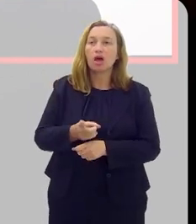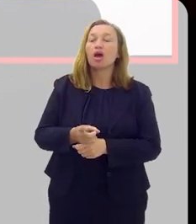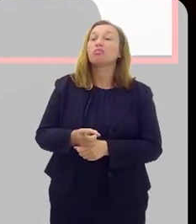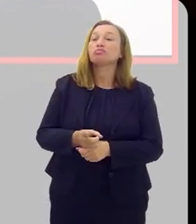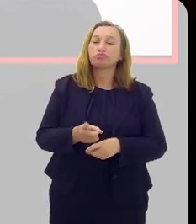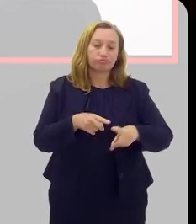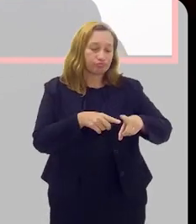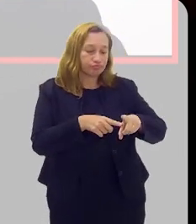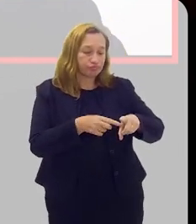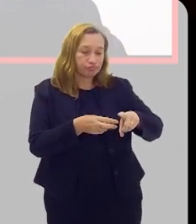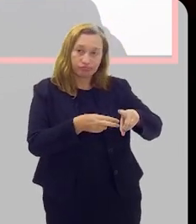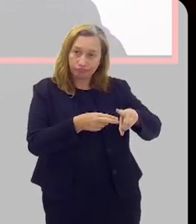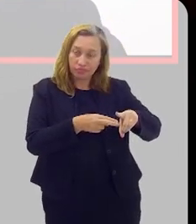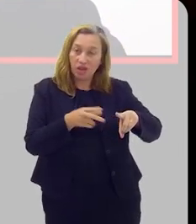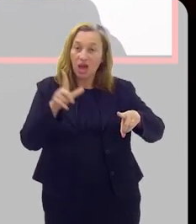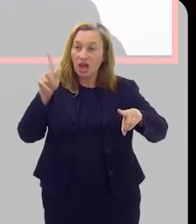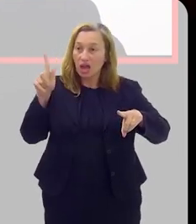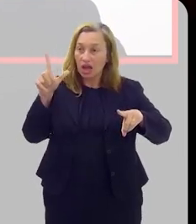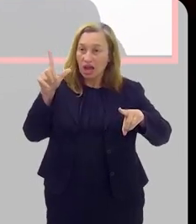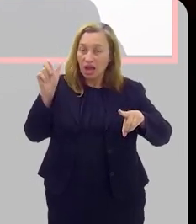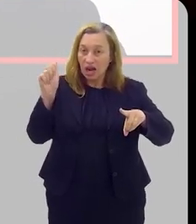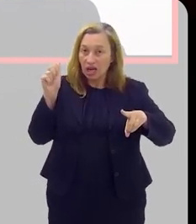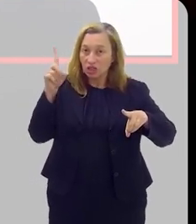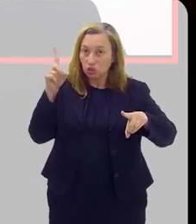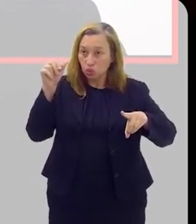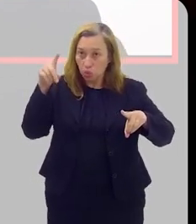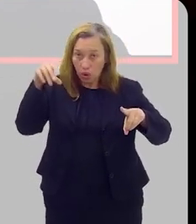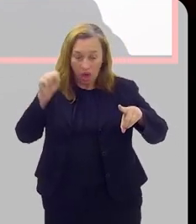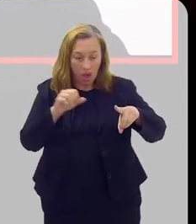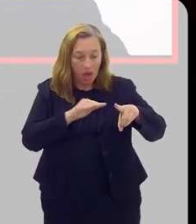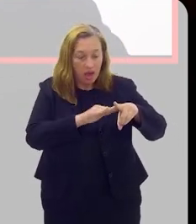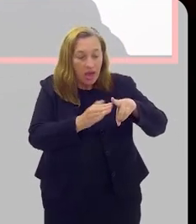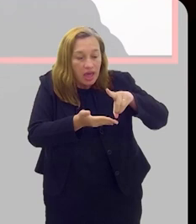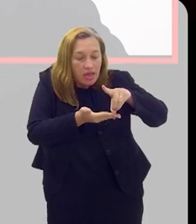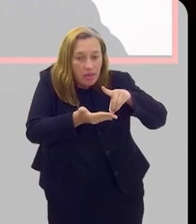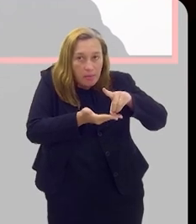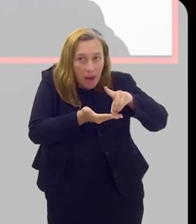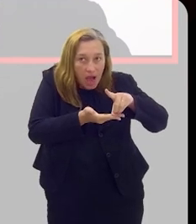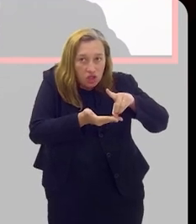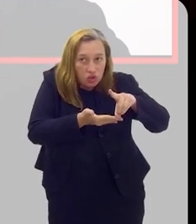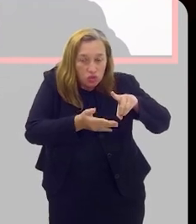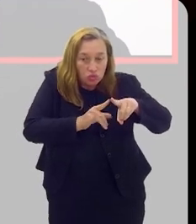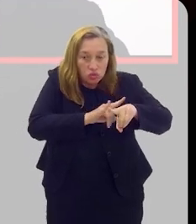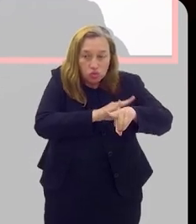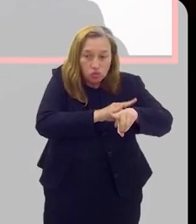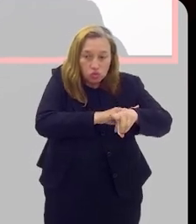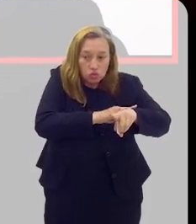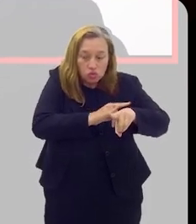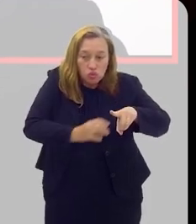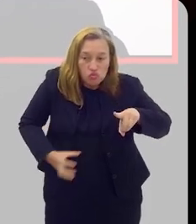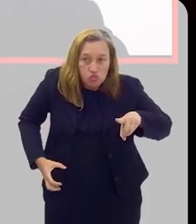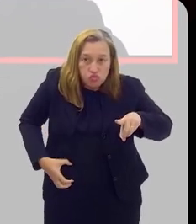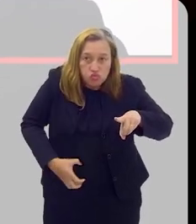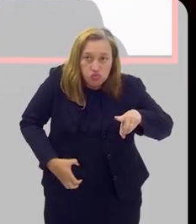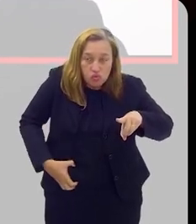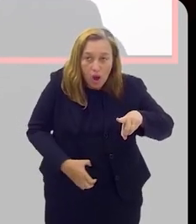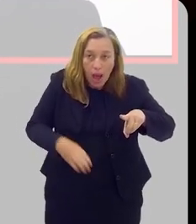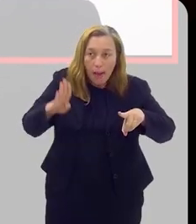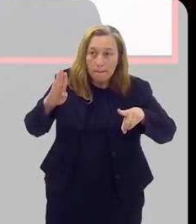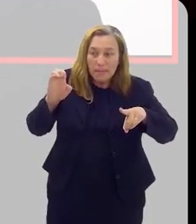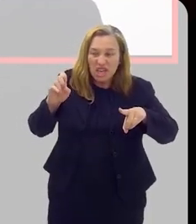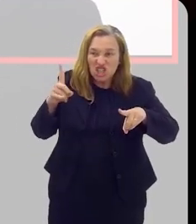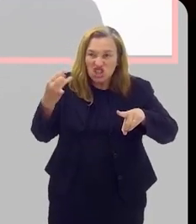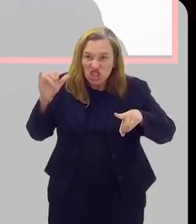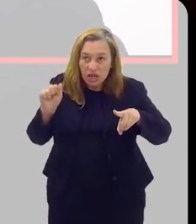A próstata, como eu falei, é uma glândula que fica logo abaixo da bexiga. E a uretra, que é o canal da urina, passa ali no